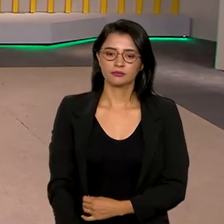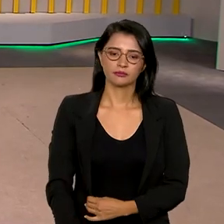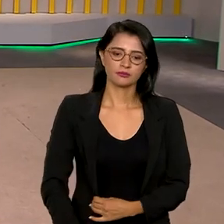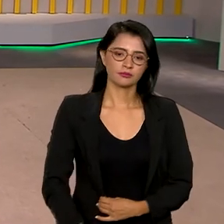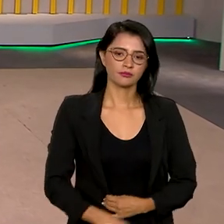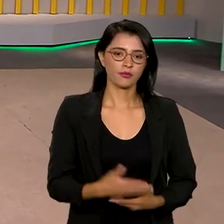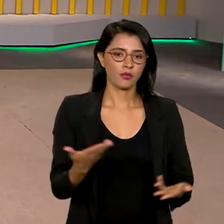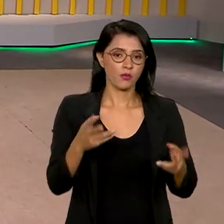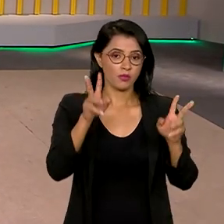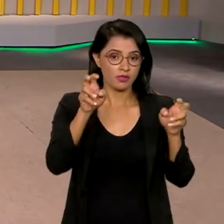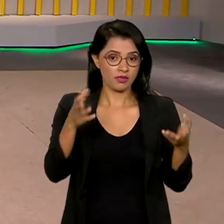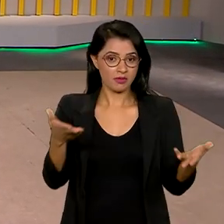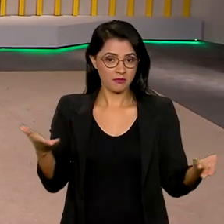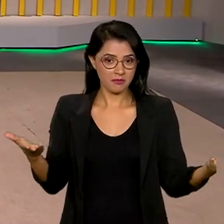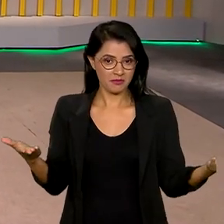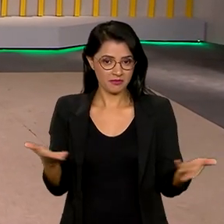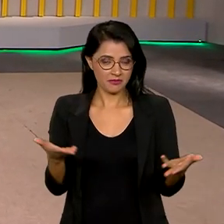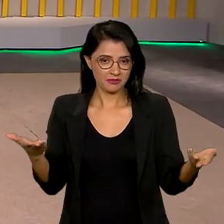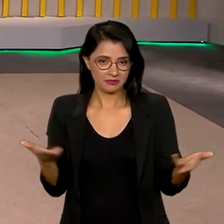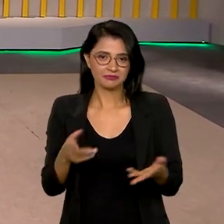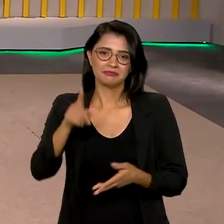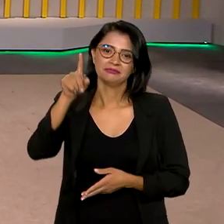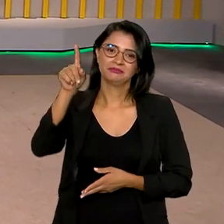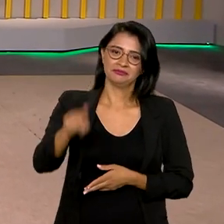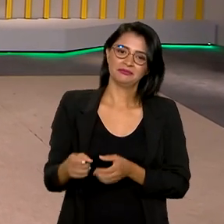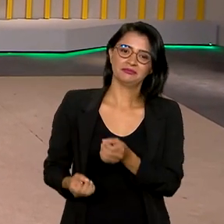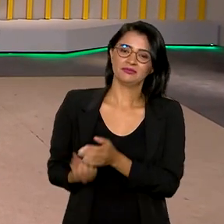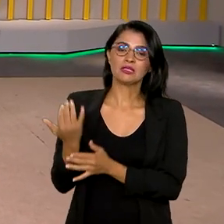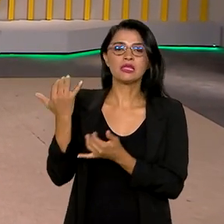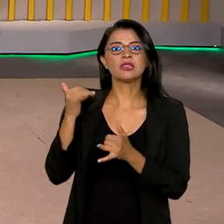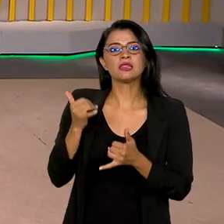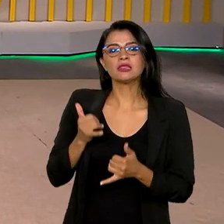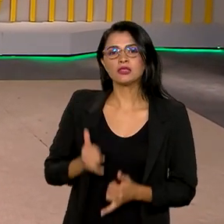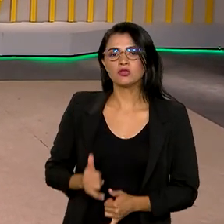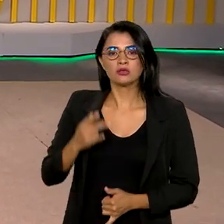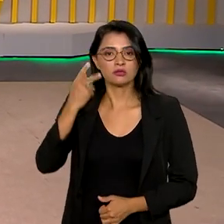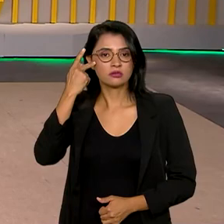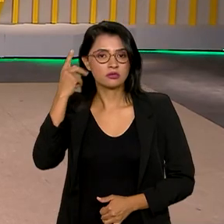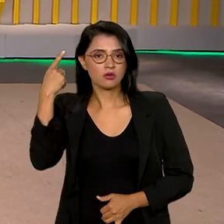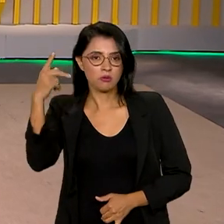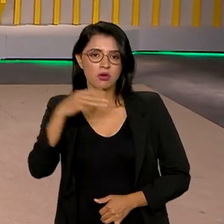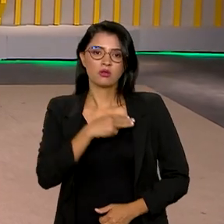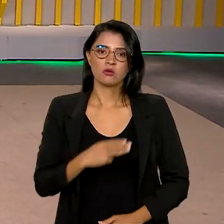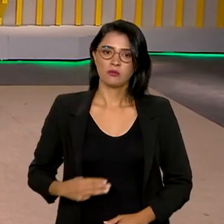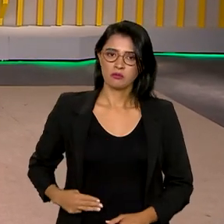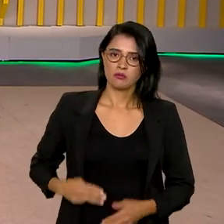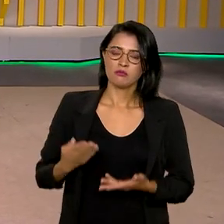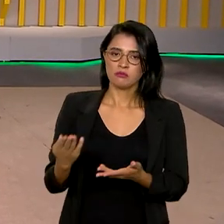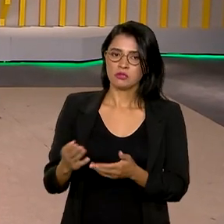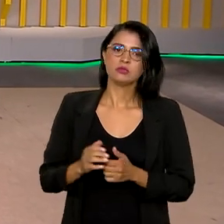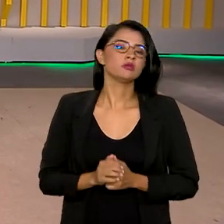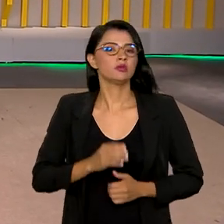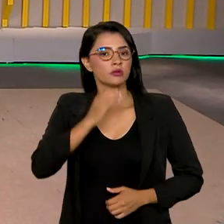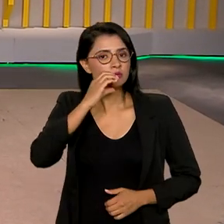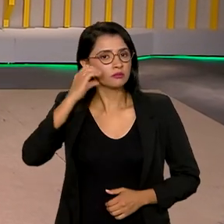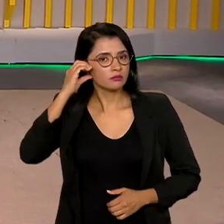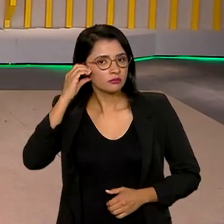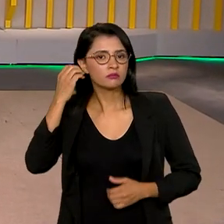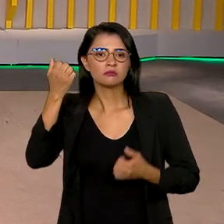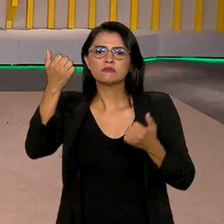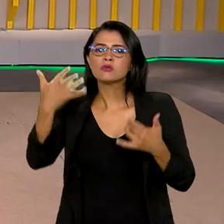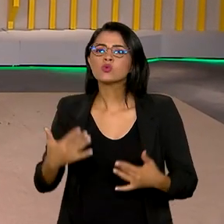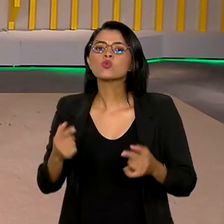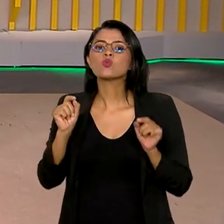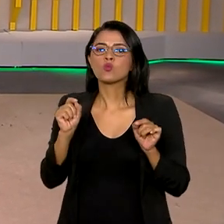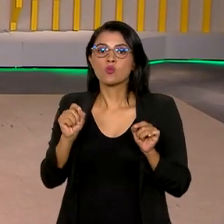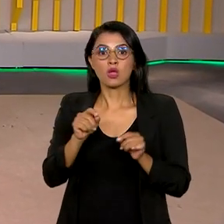E o nosso assunto agora é a produção de energia. Em São Paulo, o ministro Alexandre Silveira adiantou